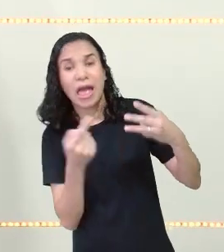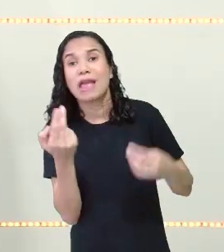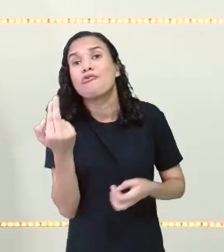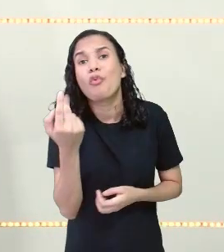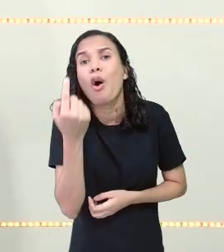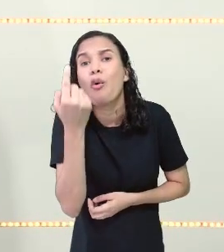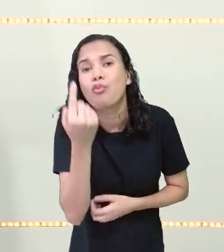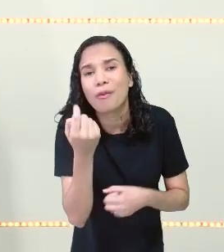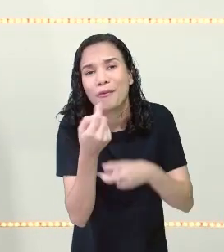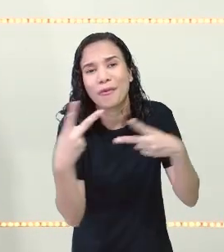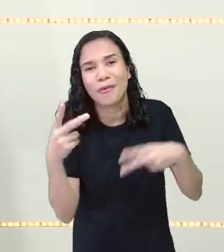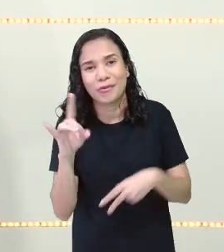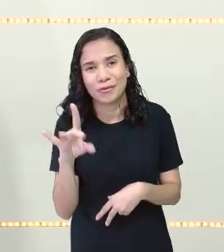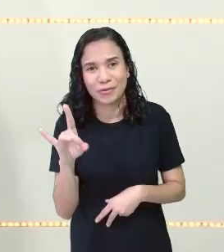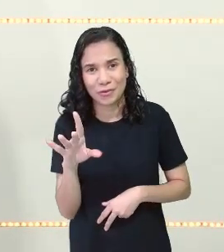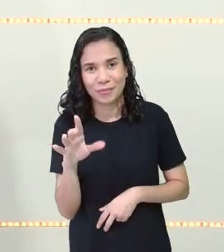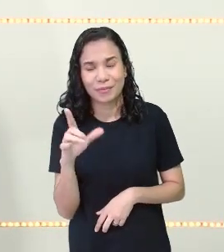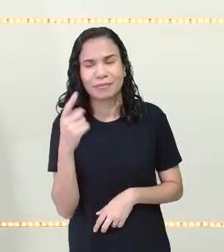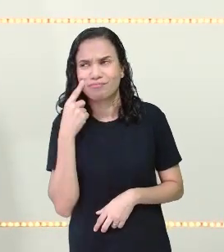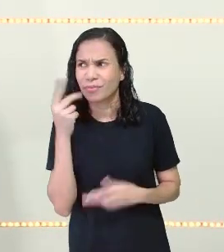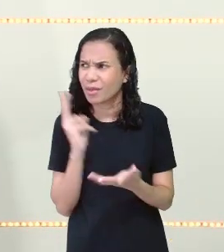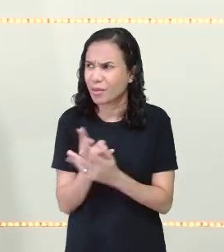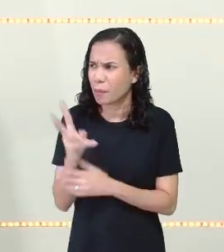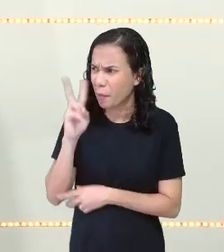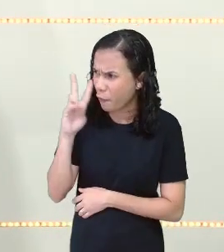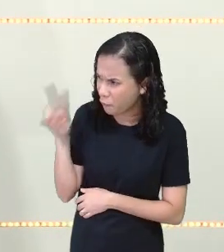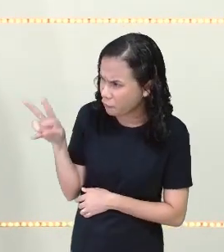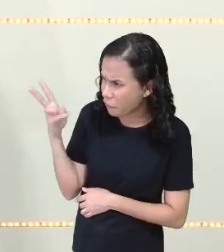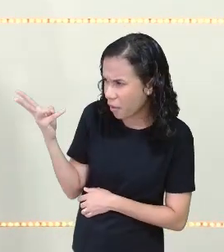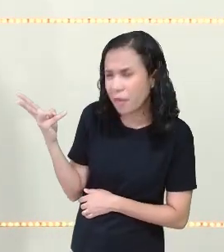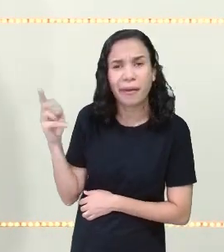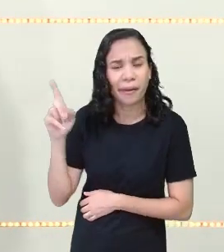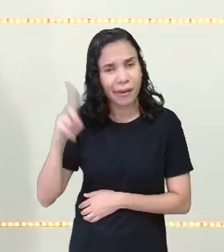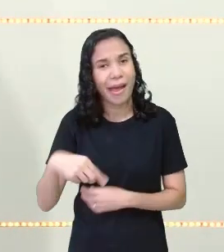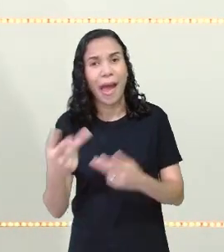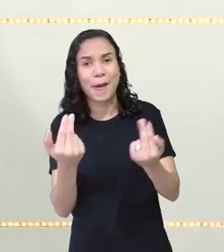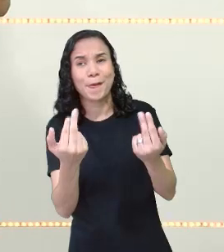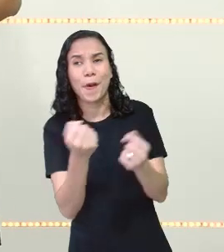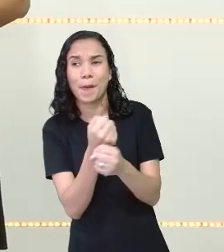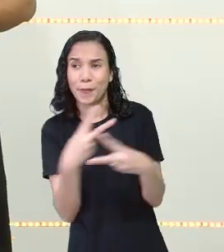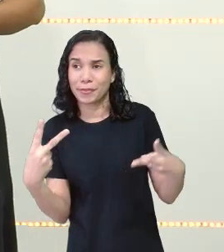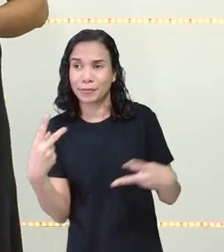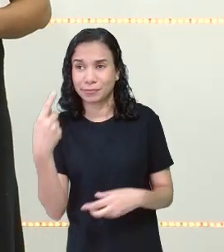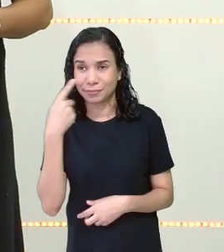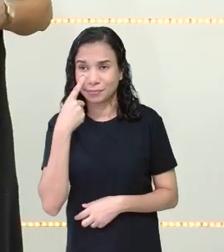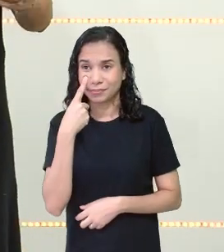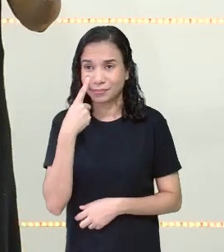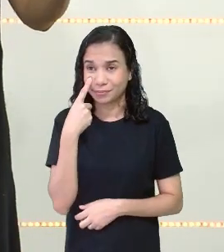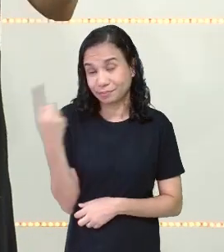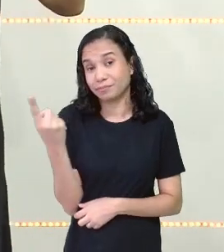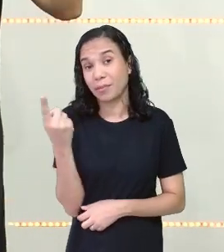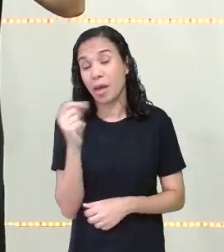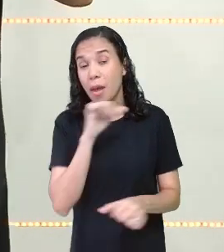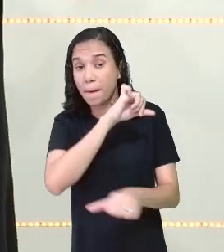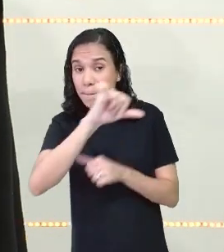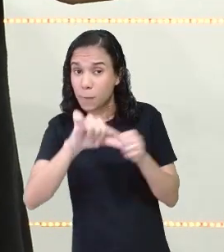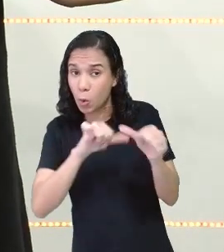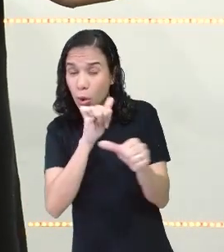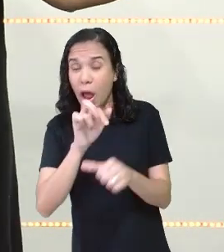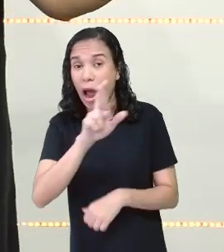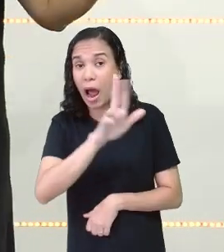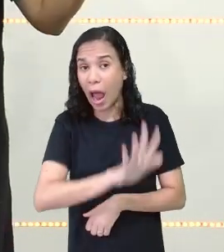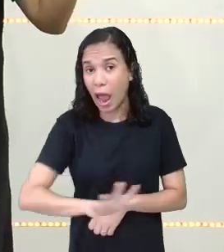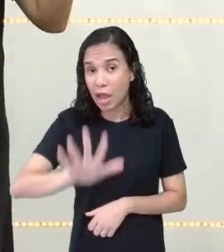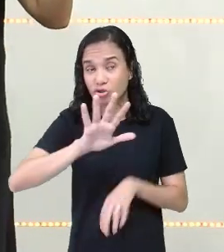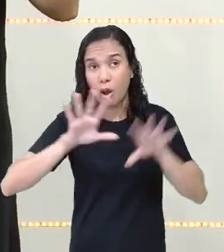sempre que vocês ouvirem, falarem aipim, macaxeira, mandioca, é a mesma coisa. Tá? Só muda de região.